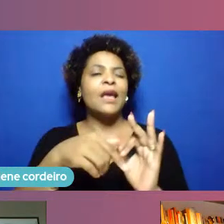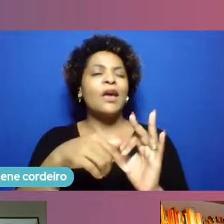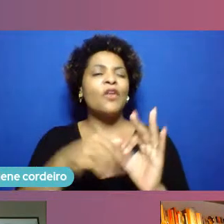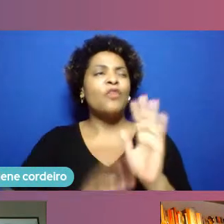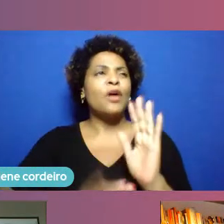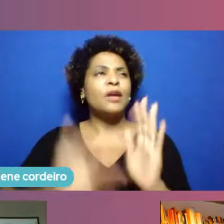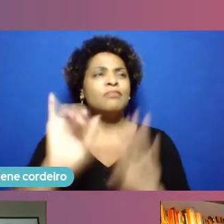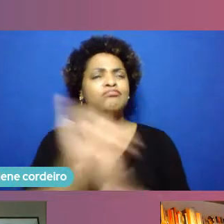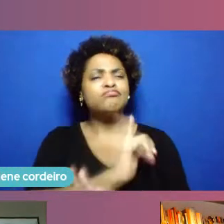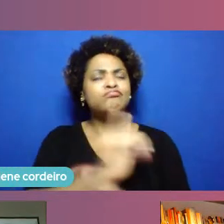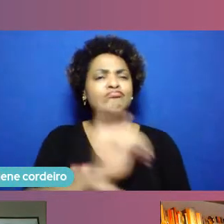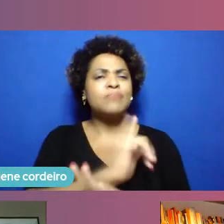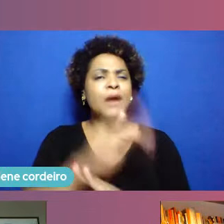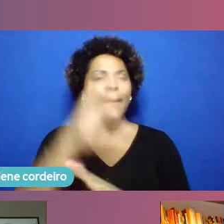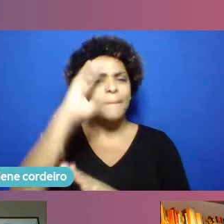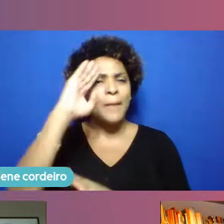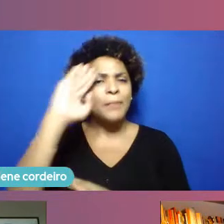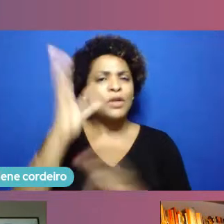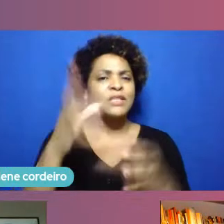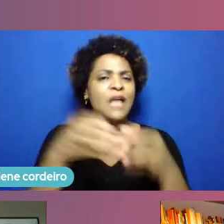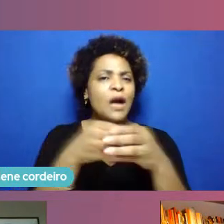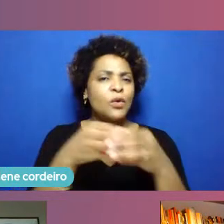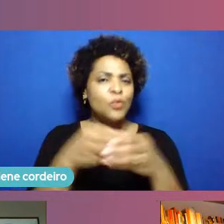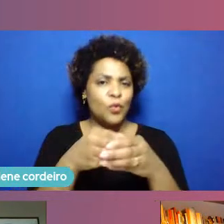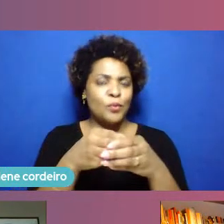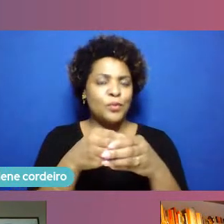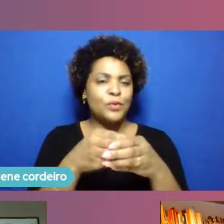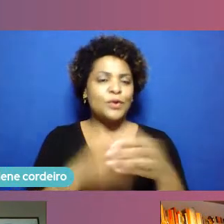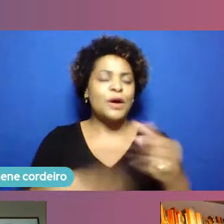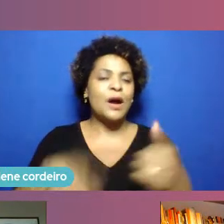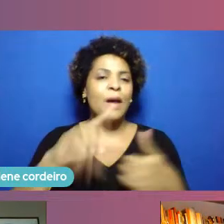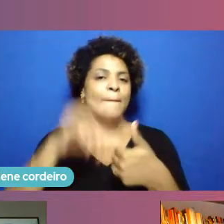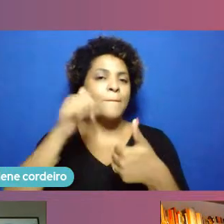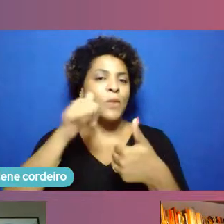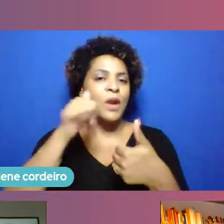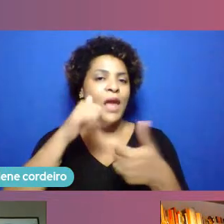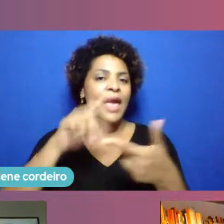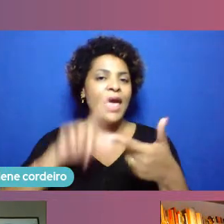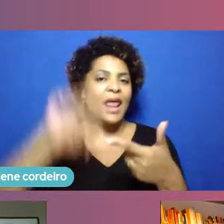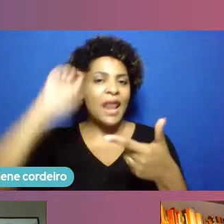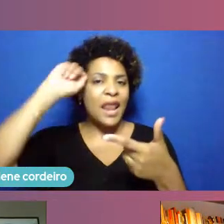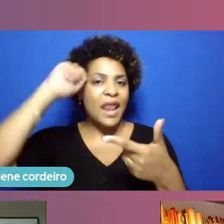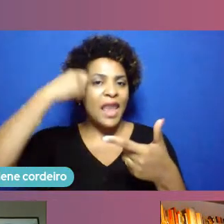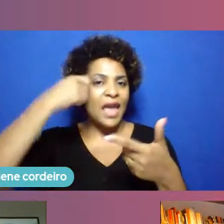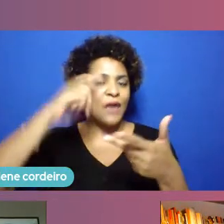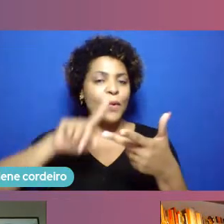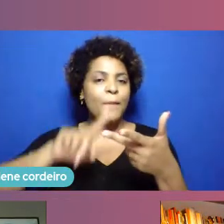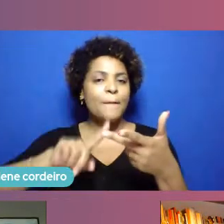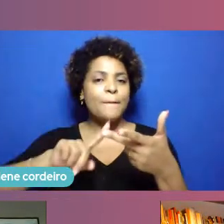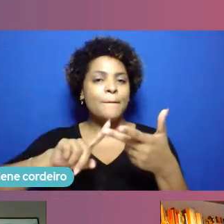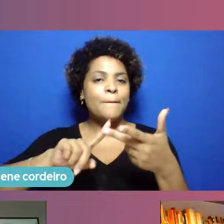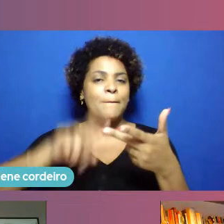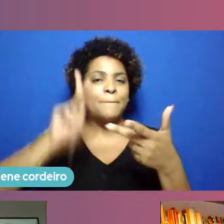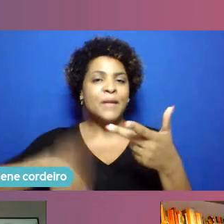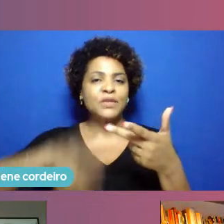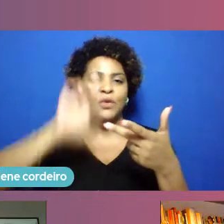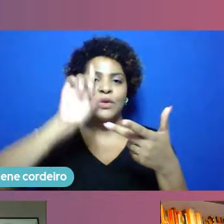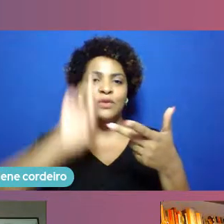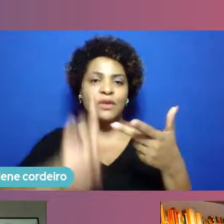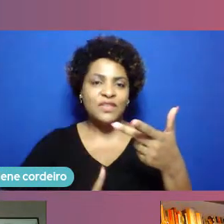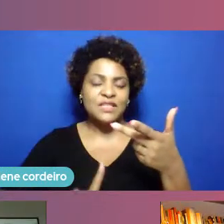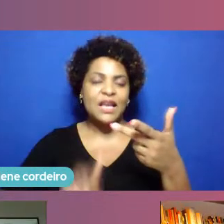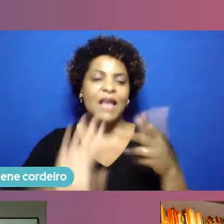grupos em particular as mulheres os negros as pessoas com deficiência então é super